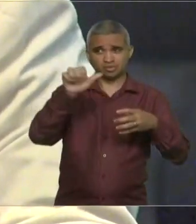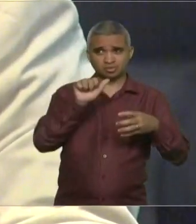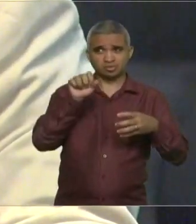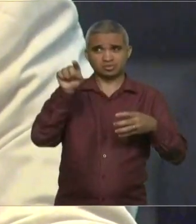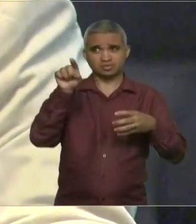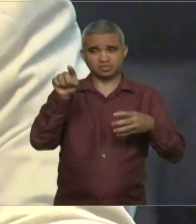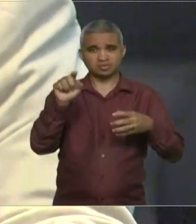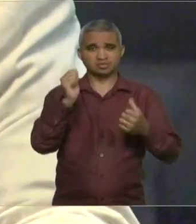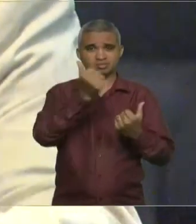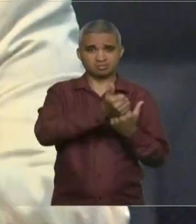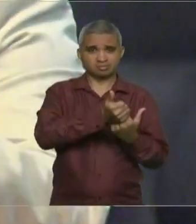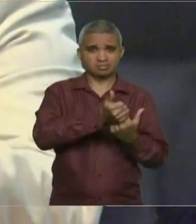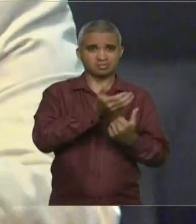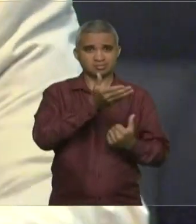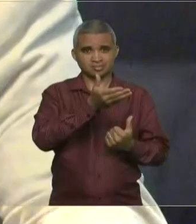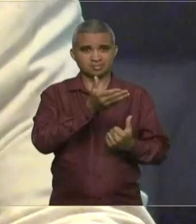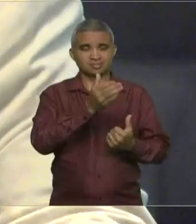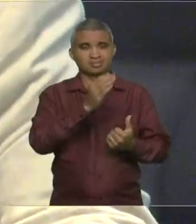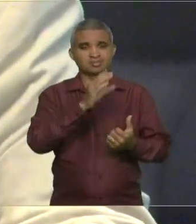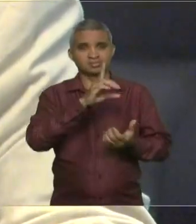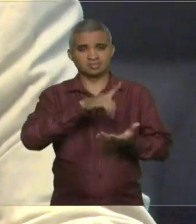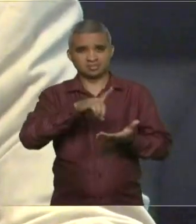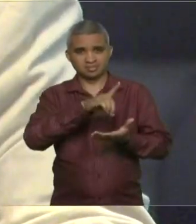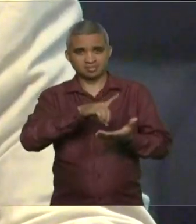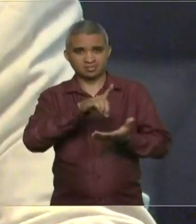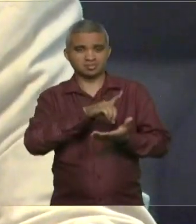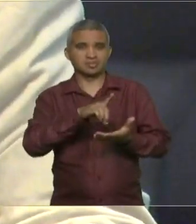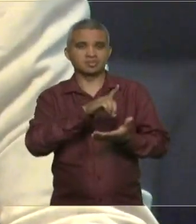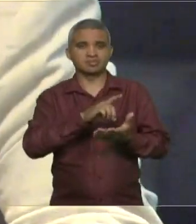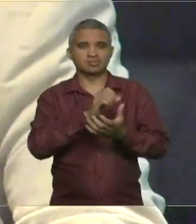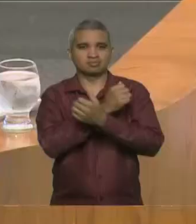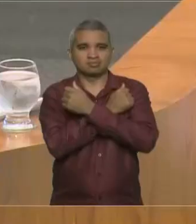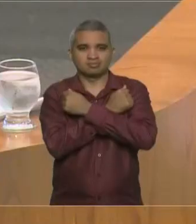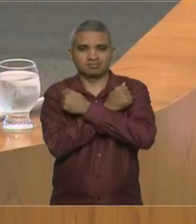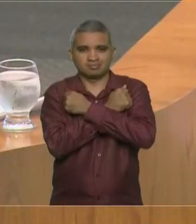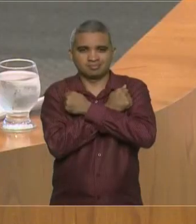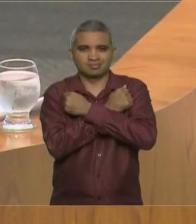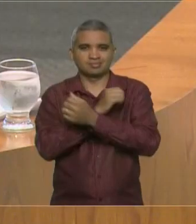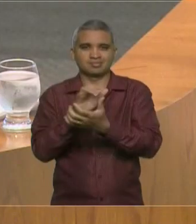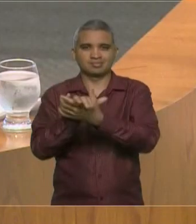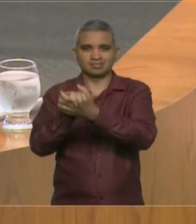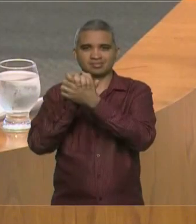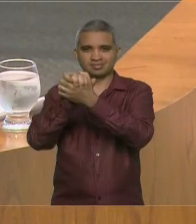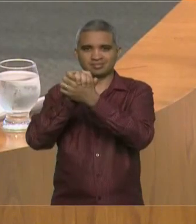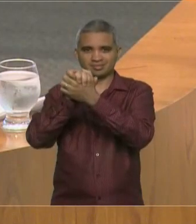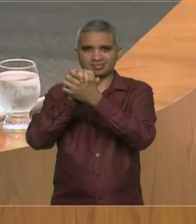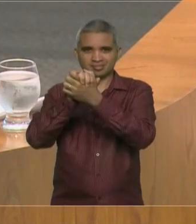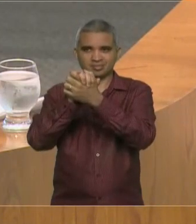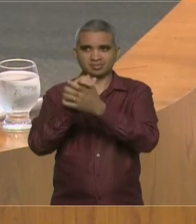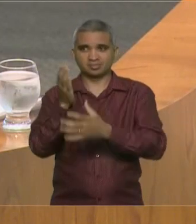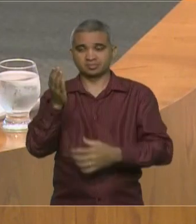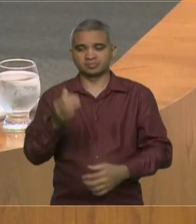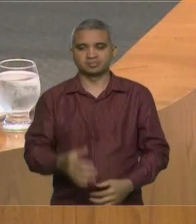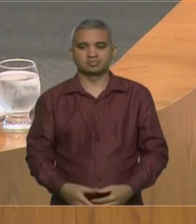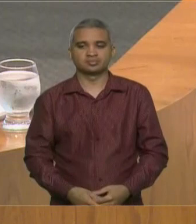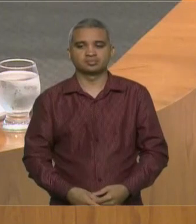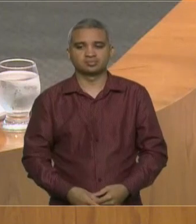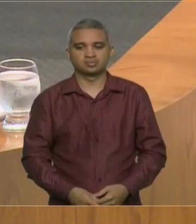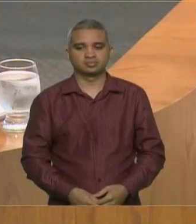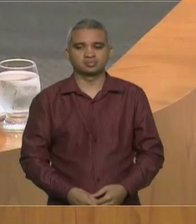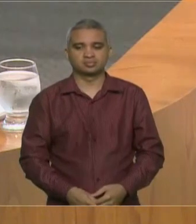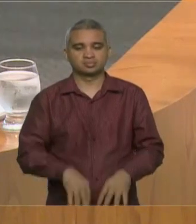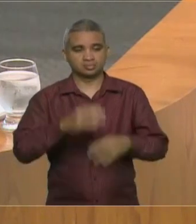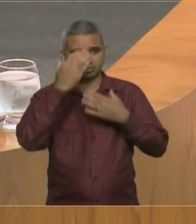Pastor em São Paulo. Um abraço, parabéns. Obrigada, deputada. Eu tenho admiração e eu já